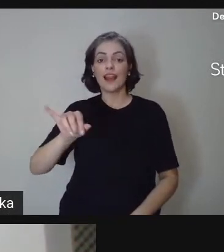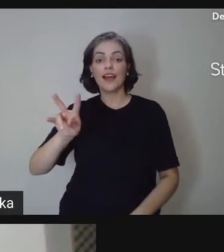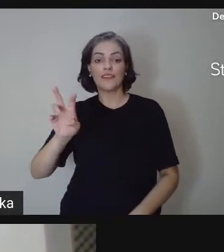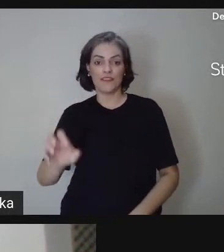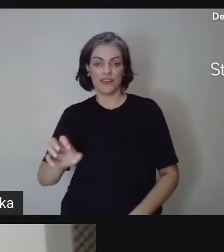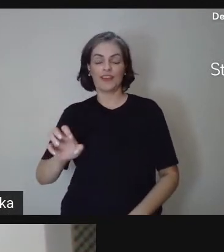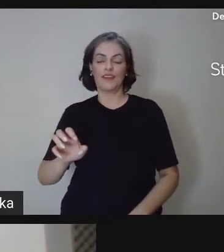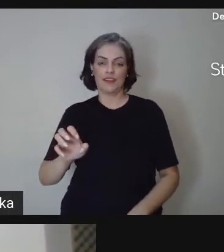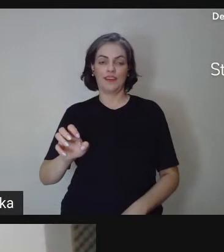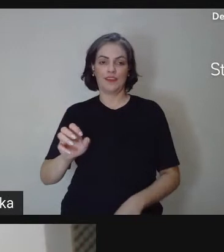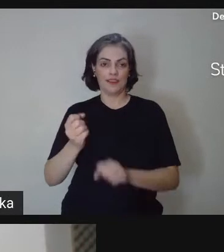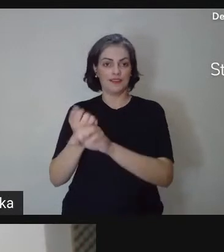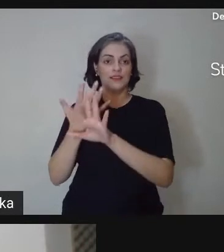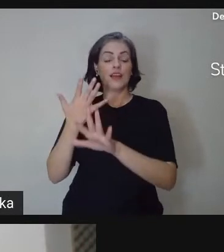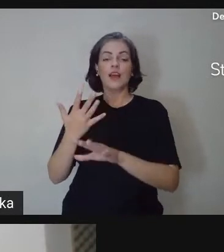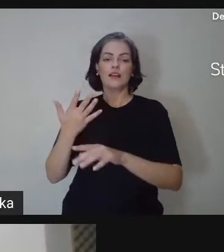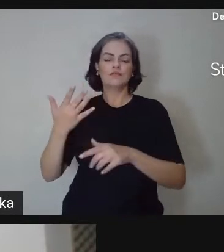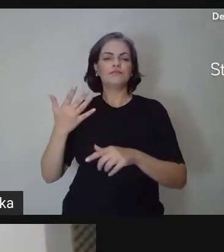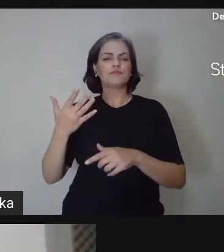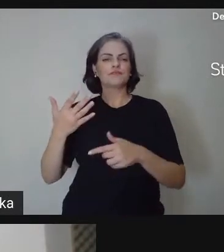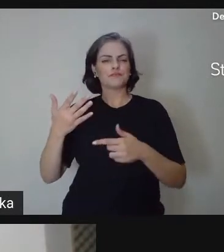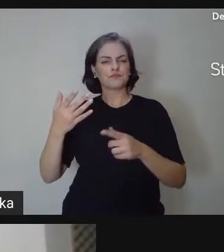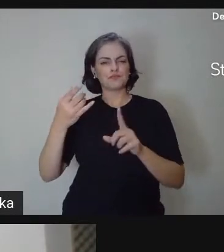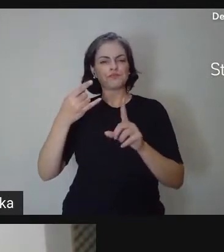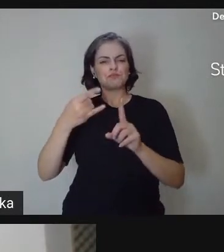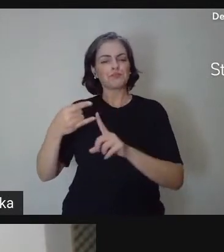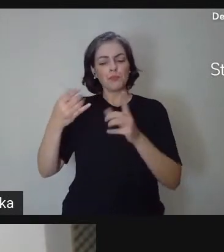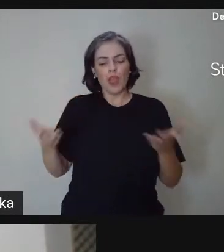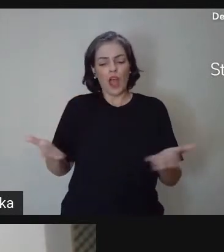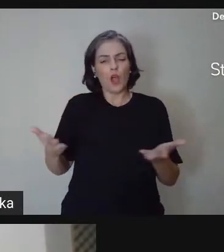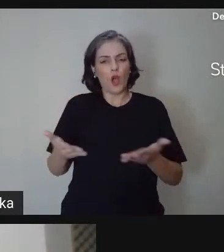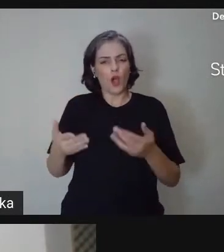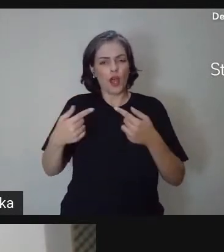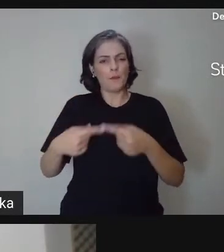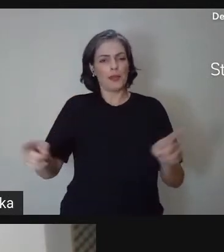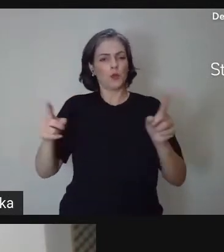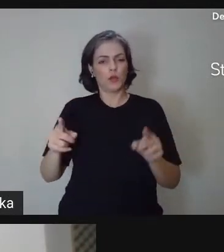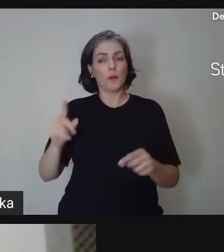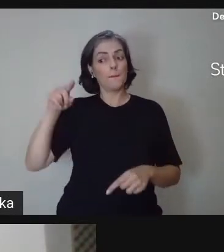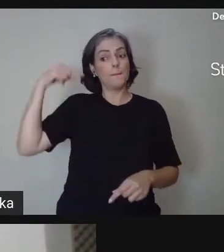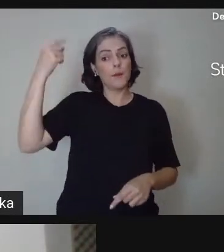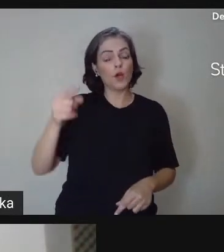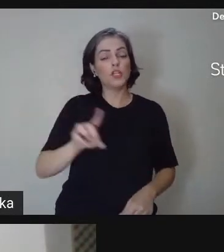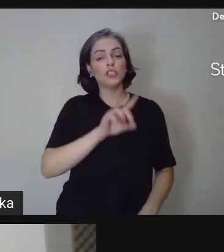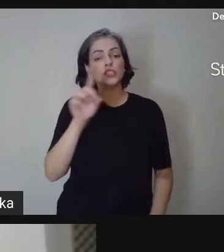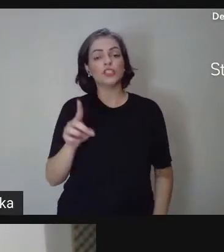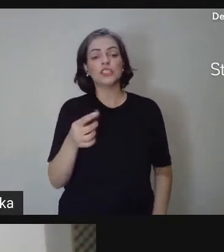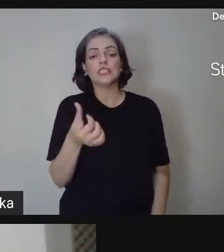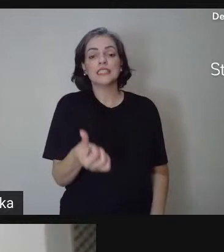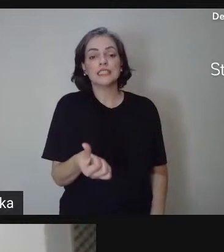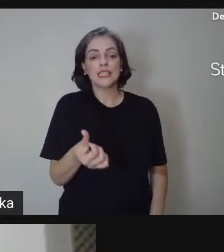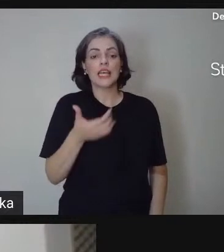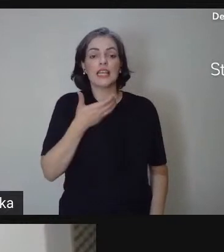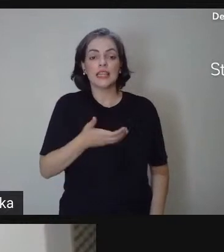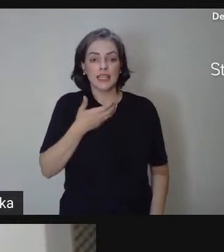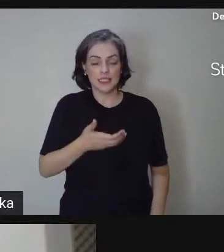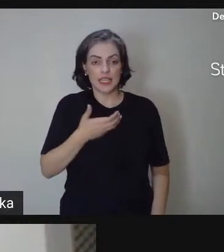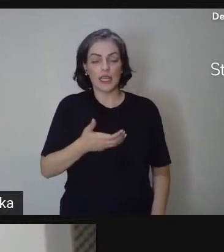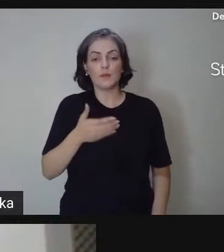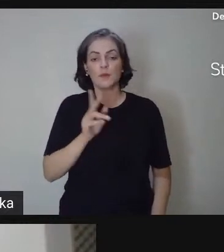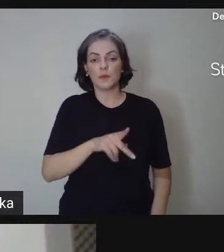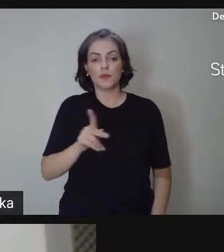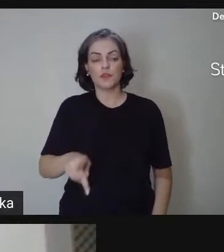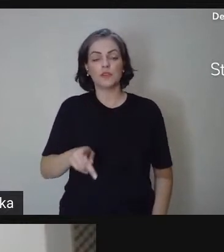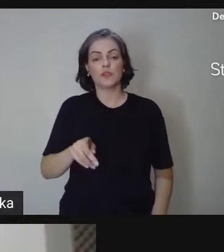fizemos hoje, agora. A nossa próxima live será no dia 6 do 12, com a professora